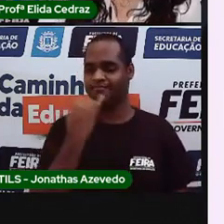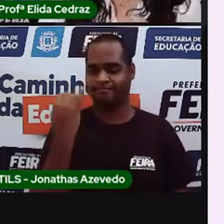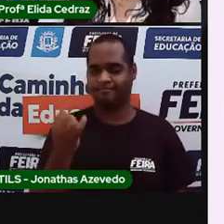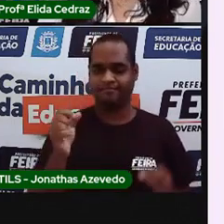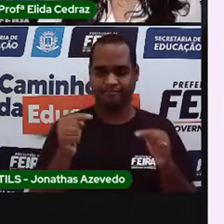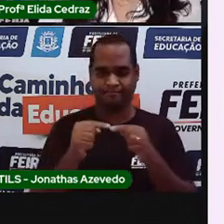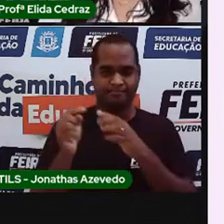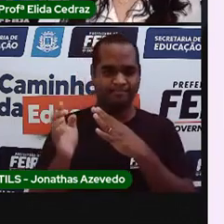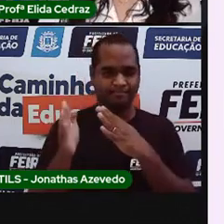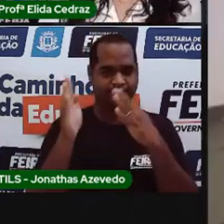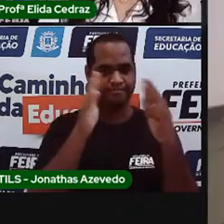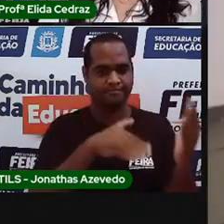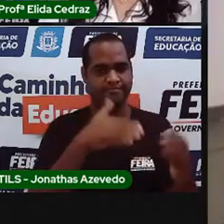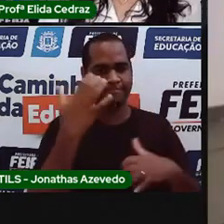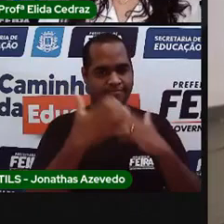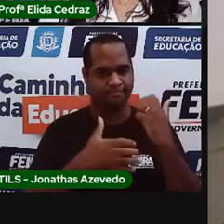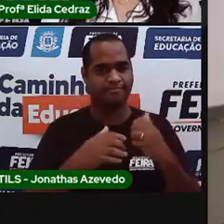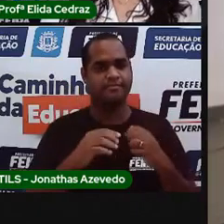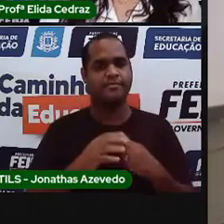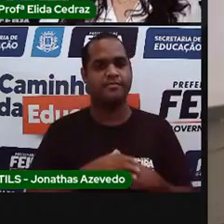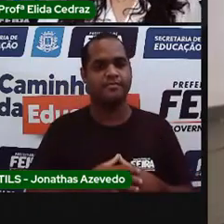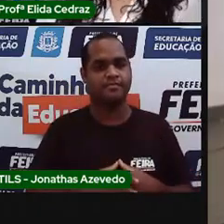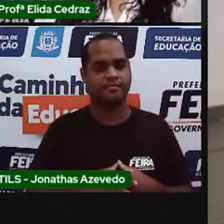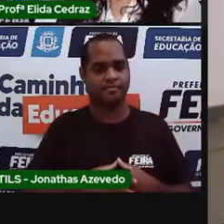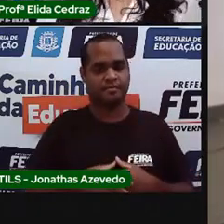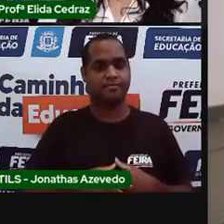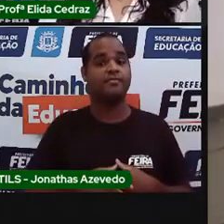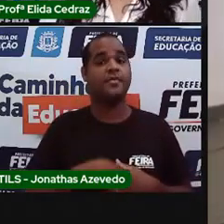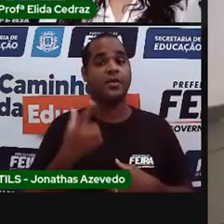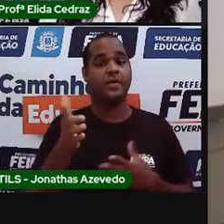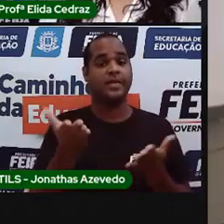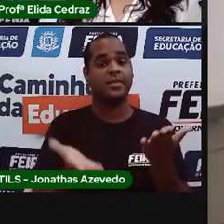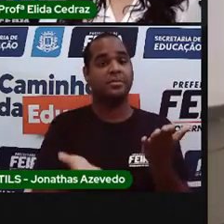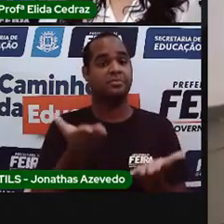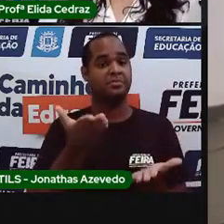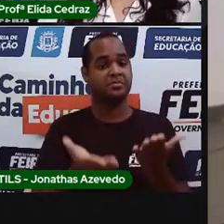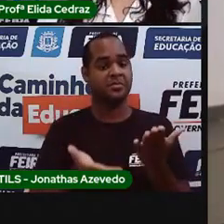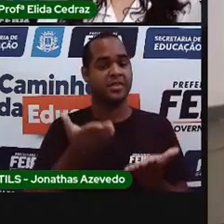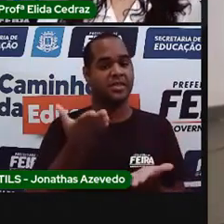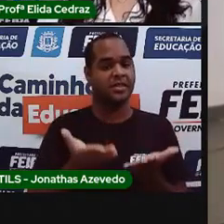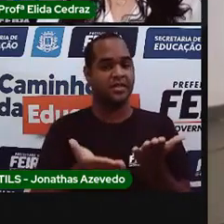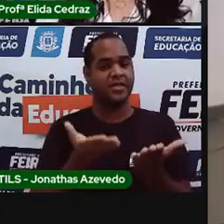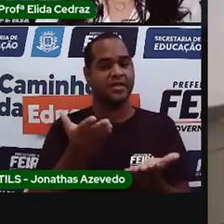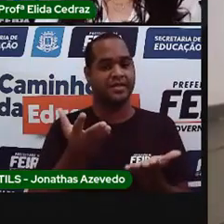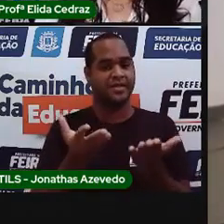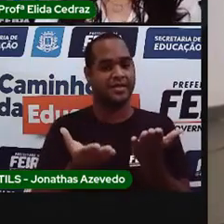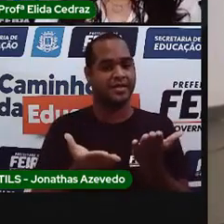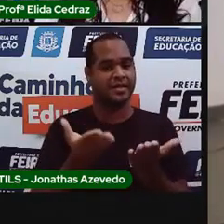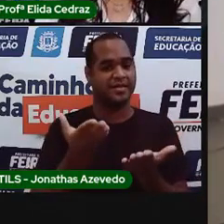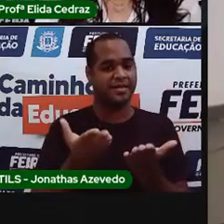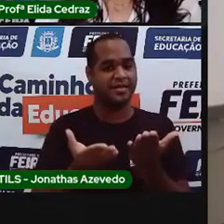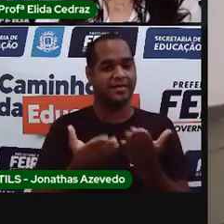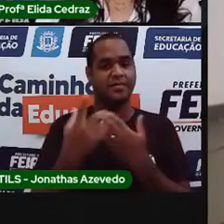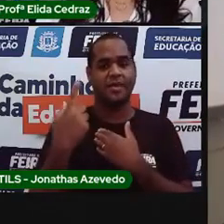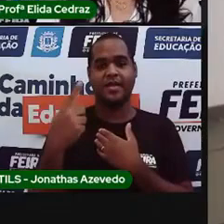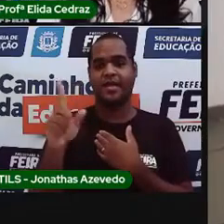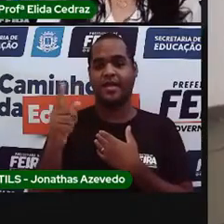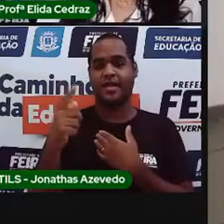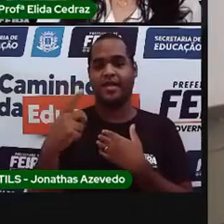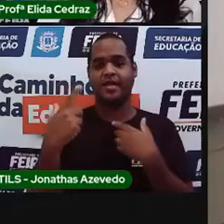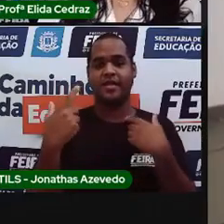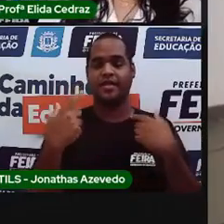acrobacias. Olha só. O equilíbrio. A acrobacia,